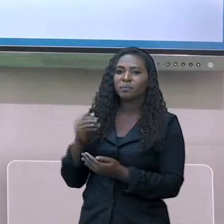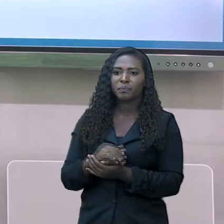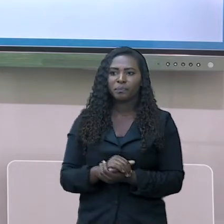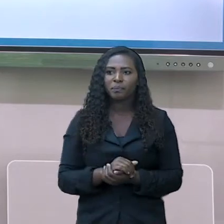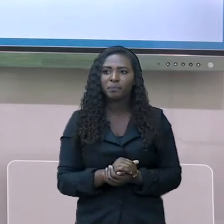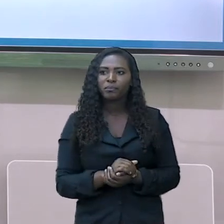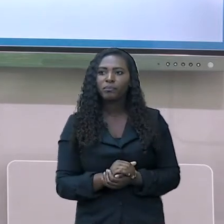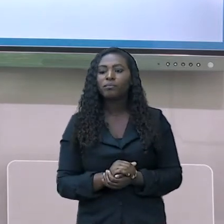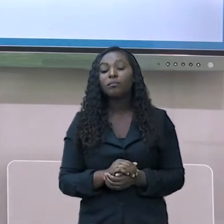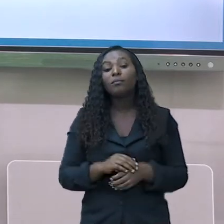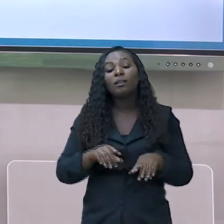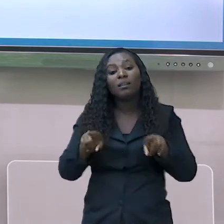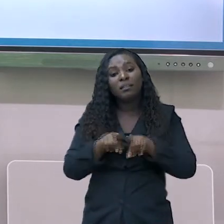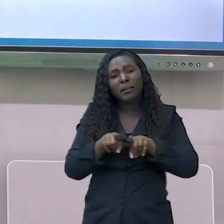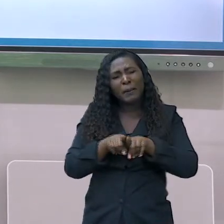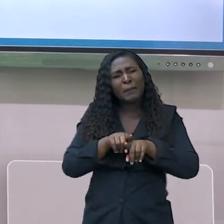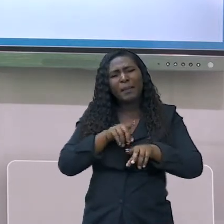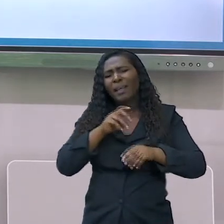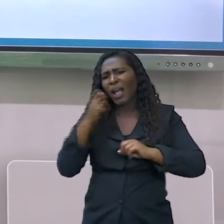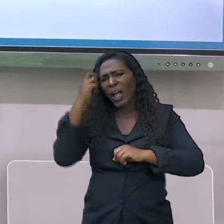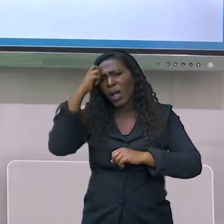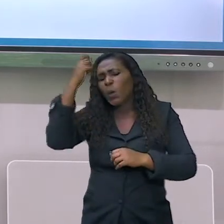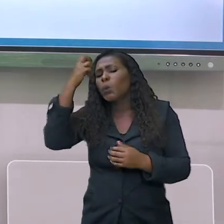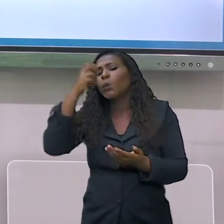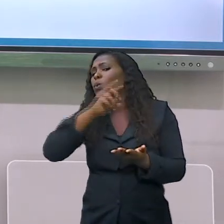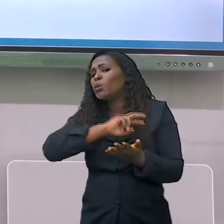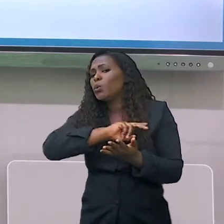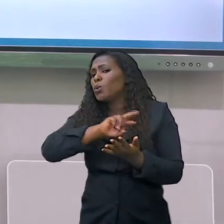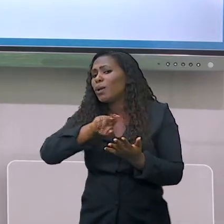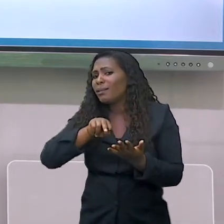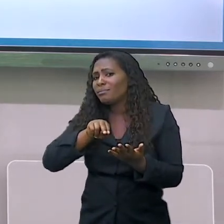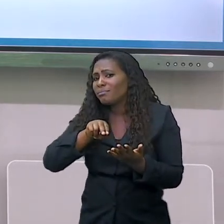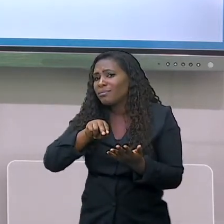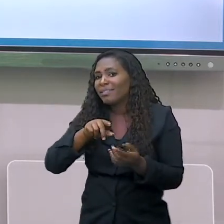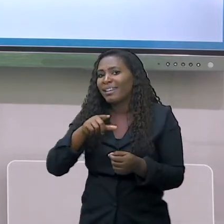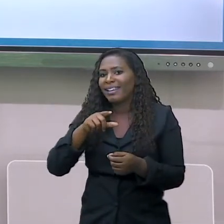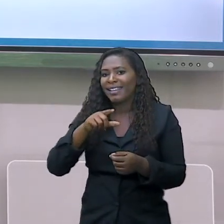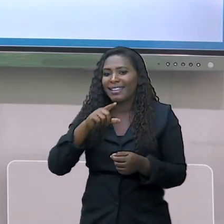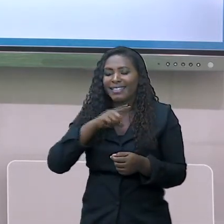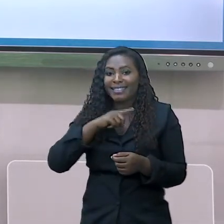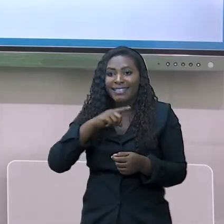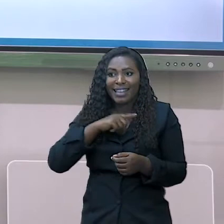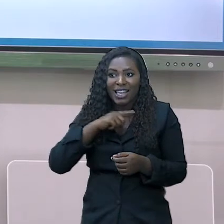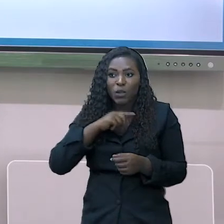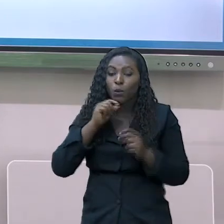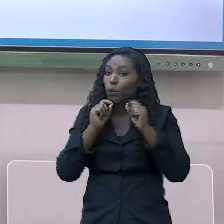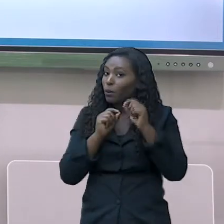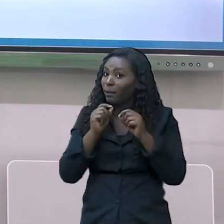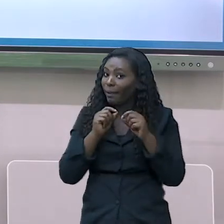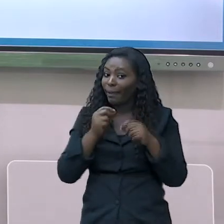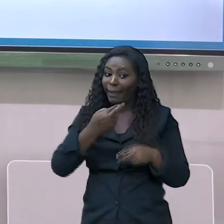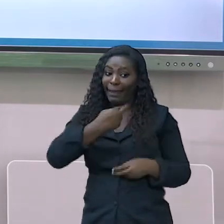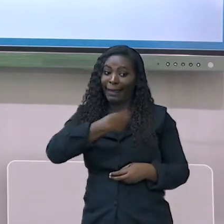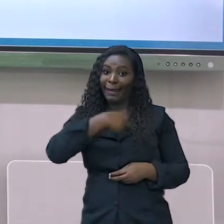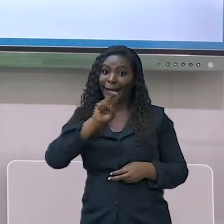E, culturalmente, é o berço de três grandes religiões